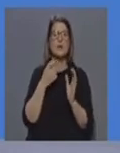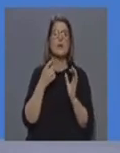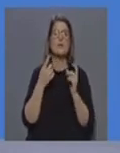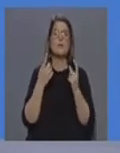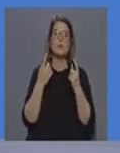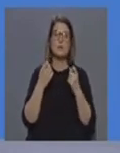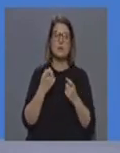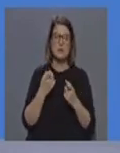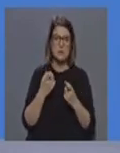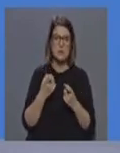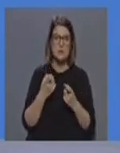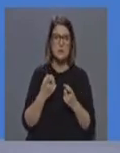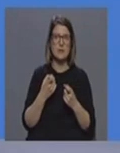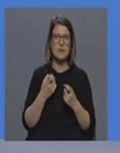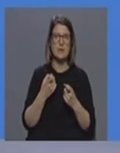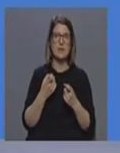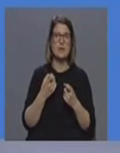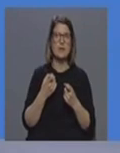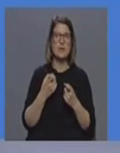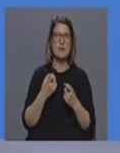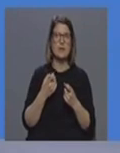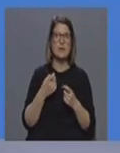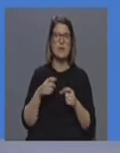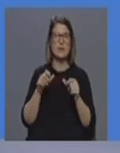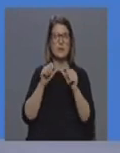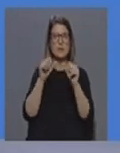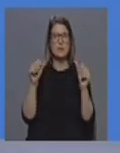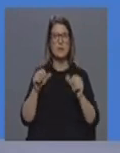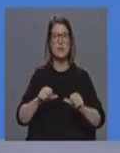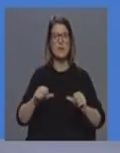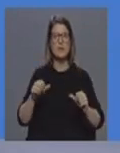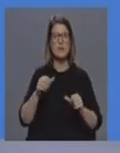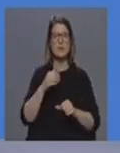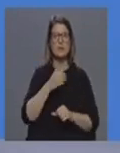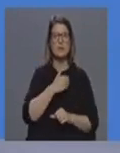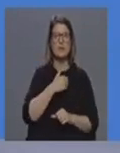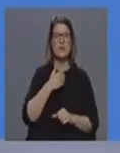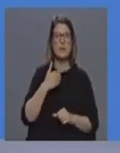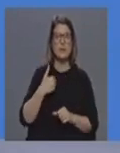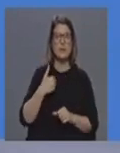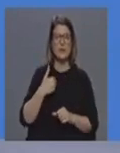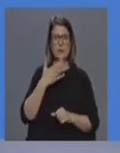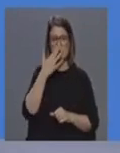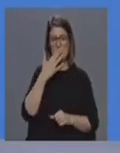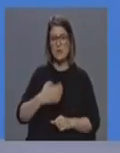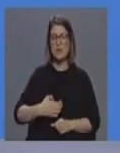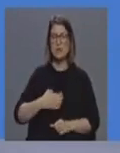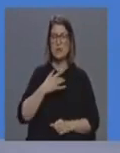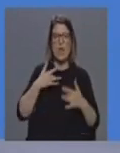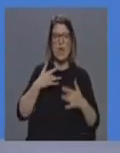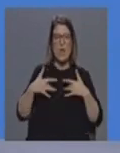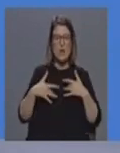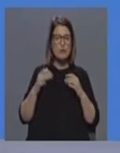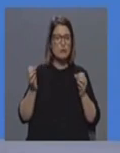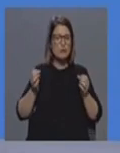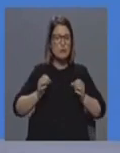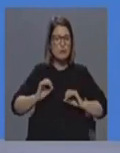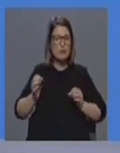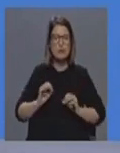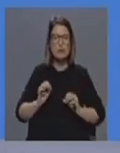não se recorram aos sistemas de saúde, se não existirem sintomatologias, se não